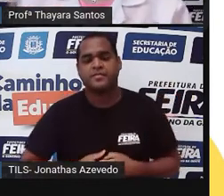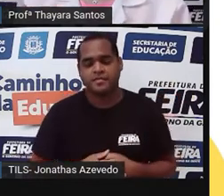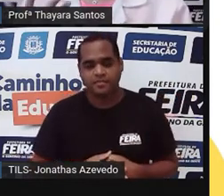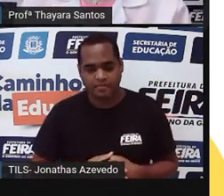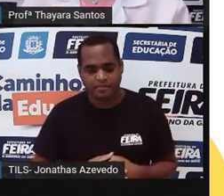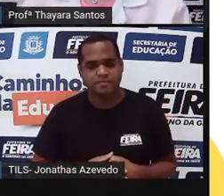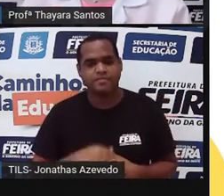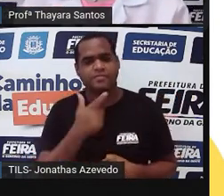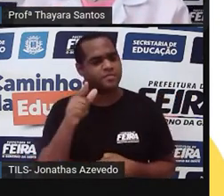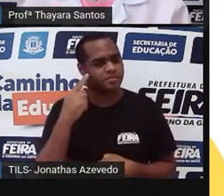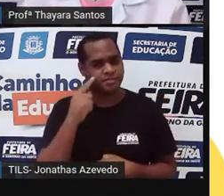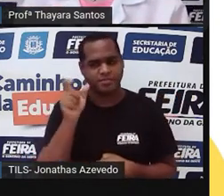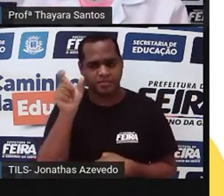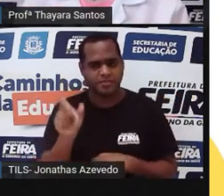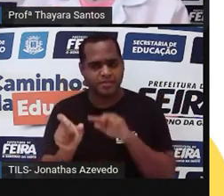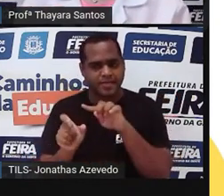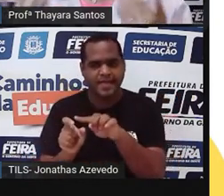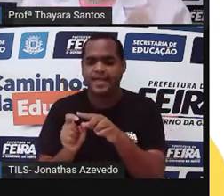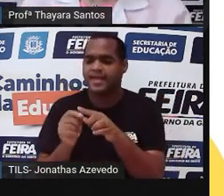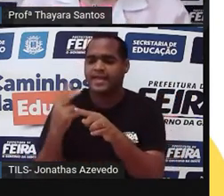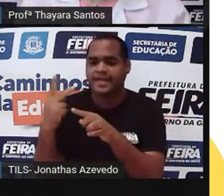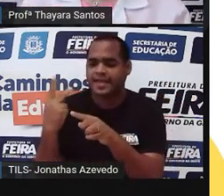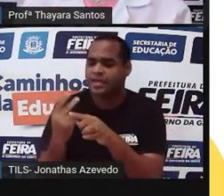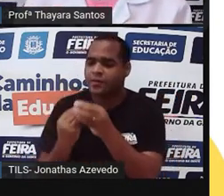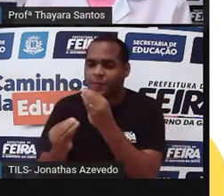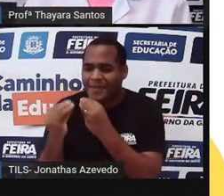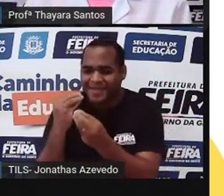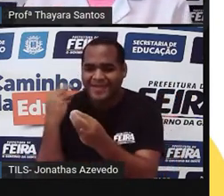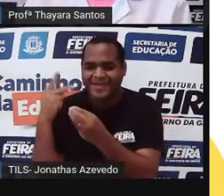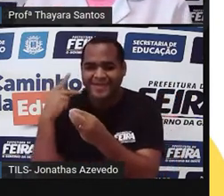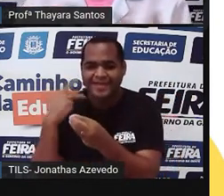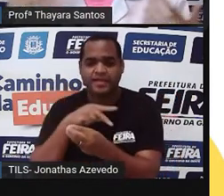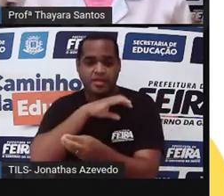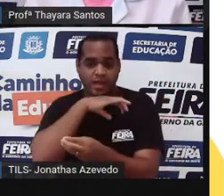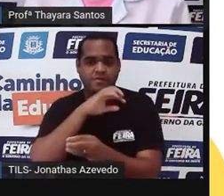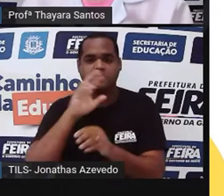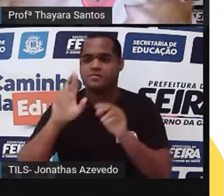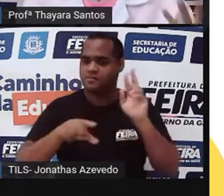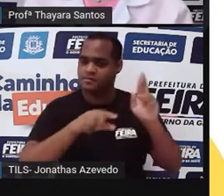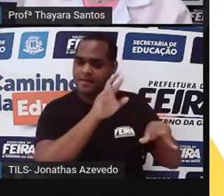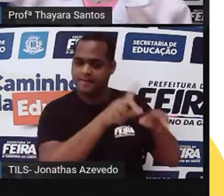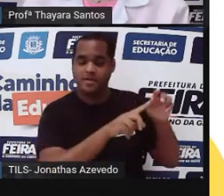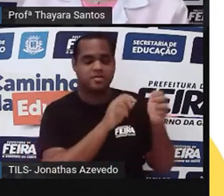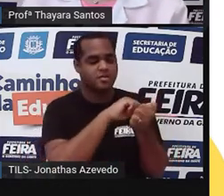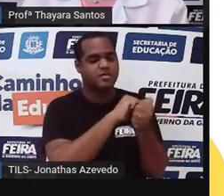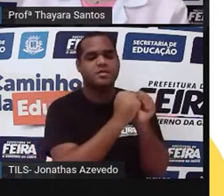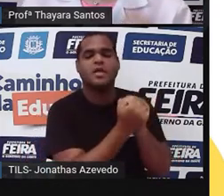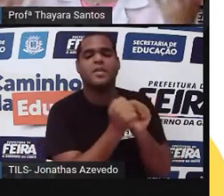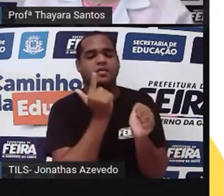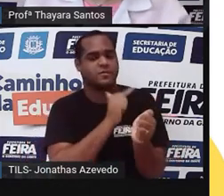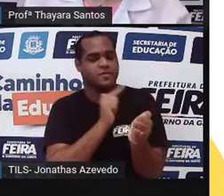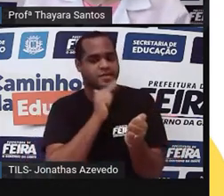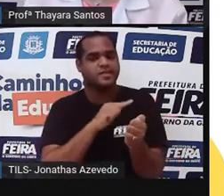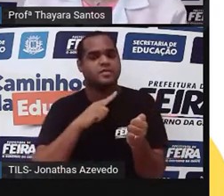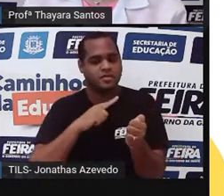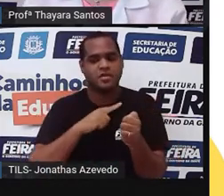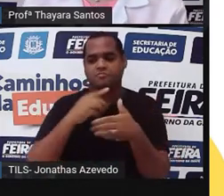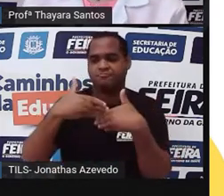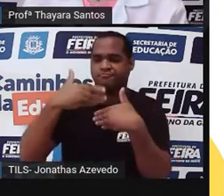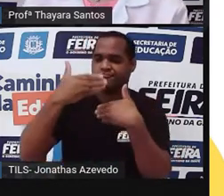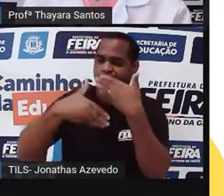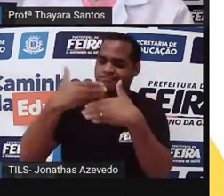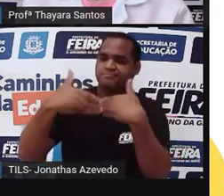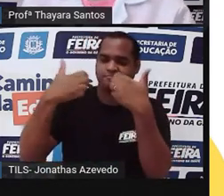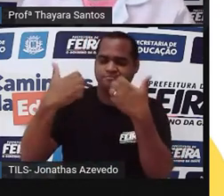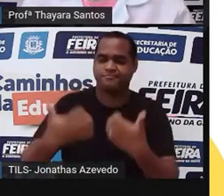de acordo com o tipo de alimentação da ave, ela tem um bico diferente. Isso são as adaptações que esses animais sofreram ao longo do